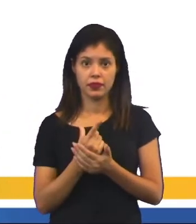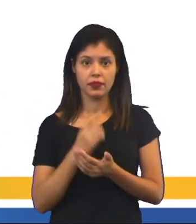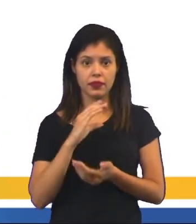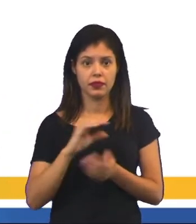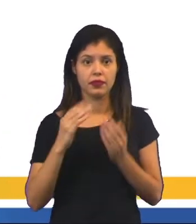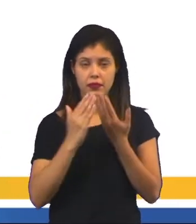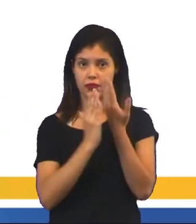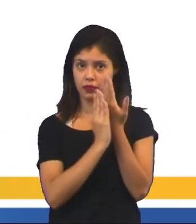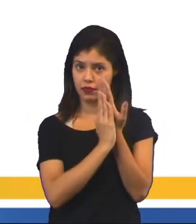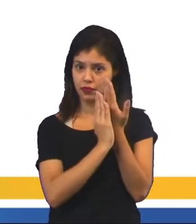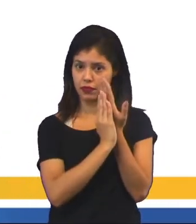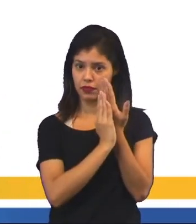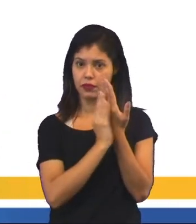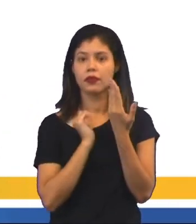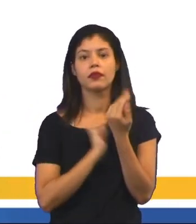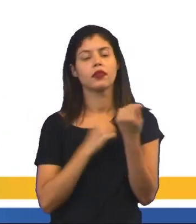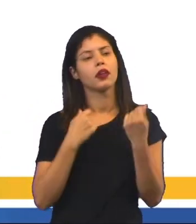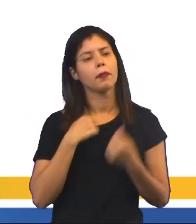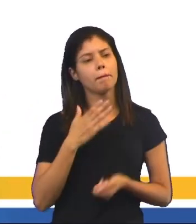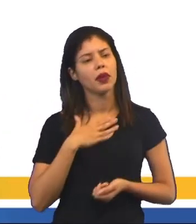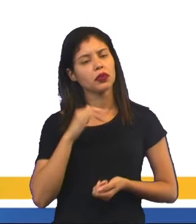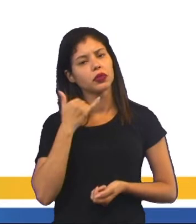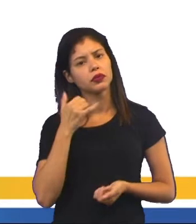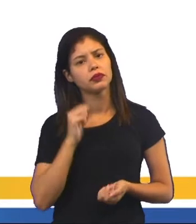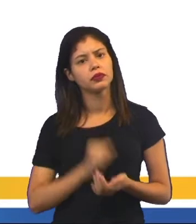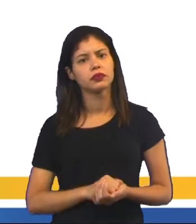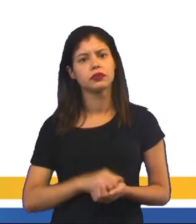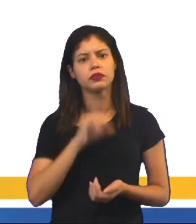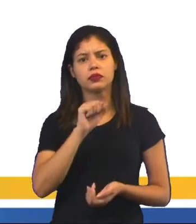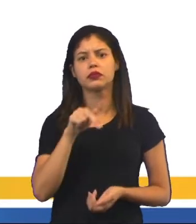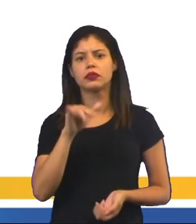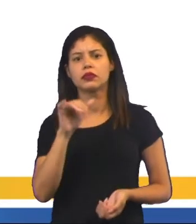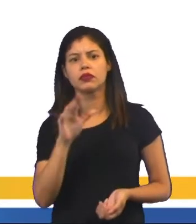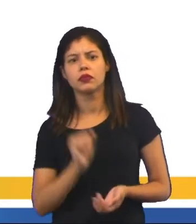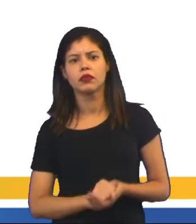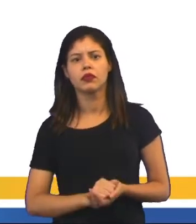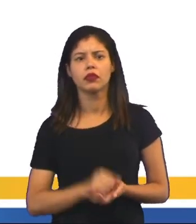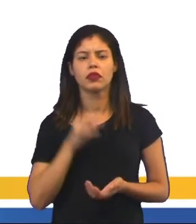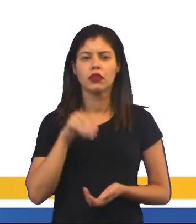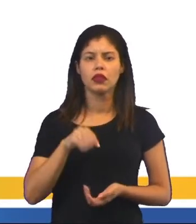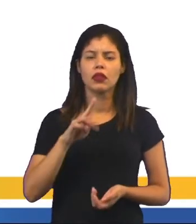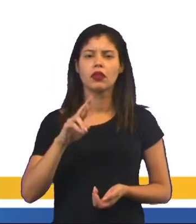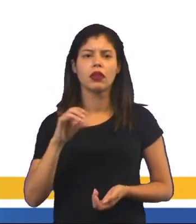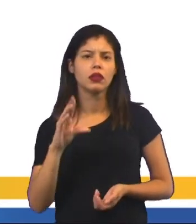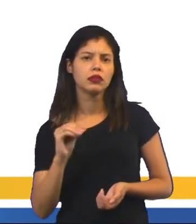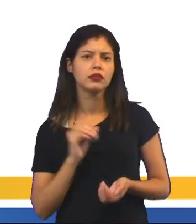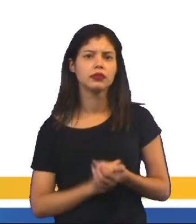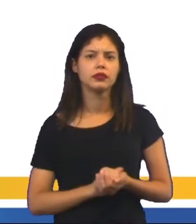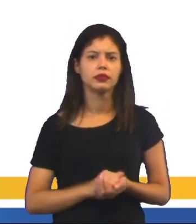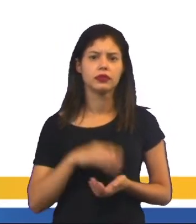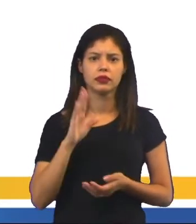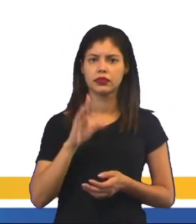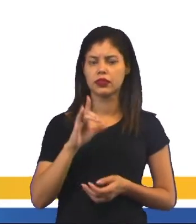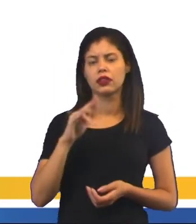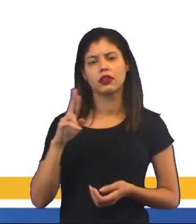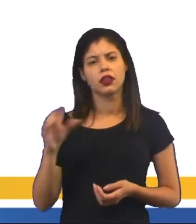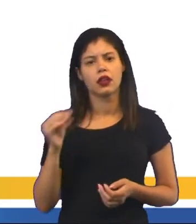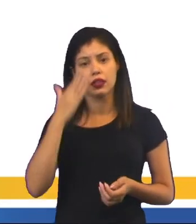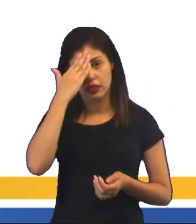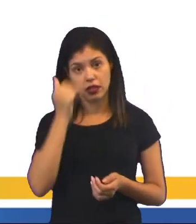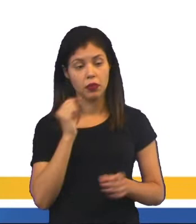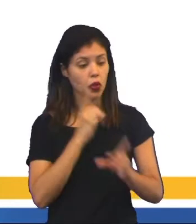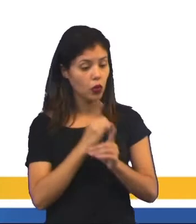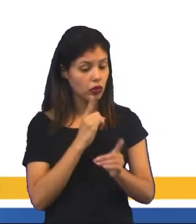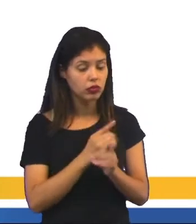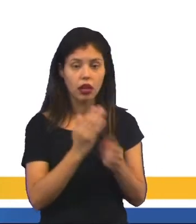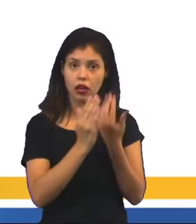capinha, você tem que dizer, ah, meu telefone é um Samsung ou é um Motorola da série tal, que é para o camarada